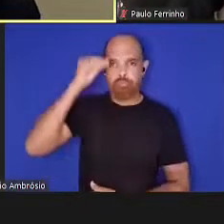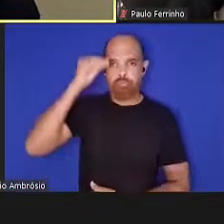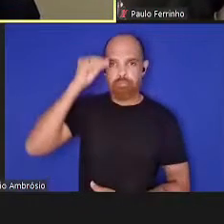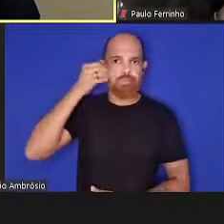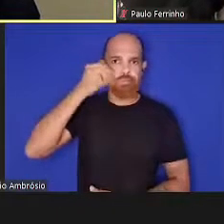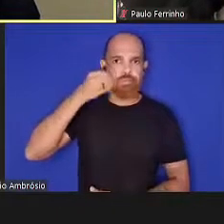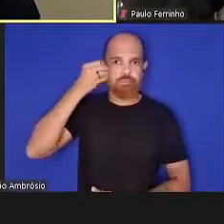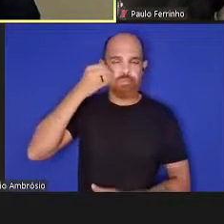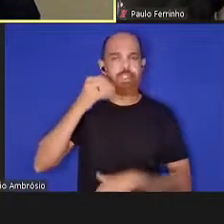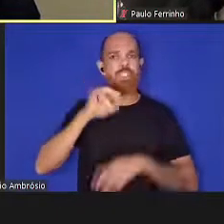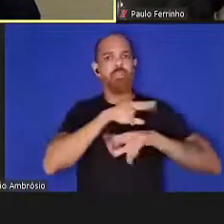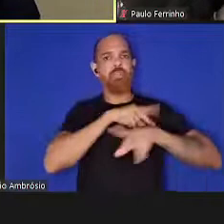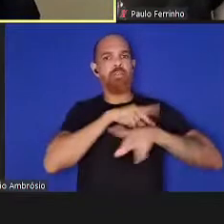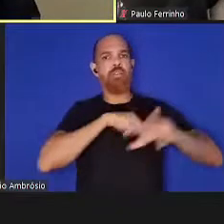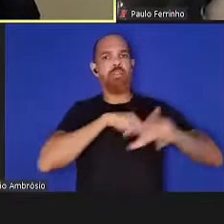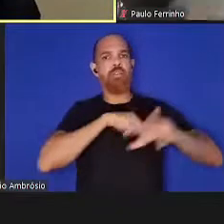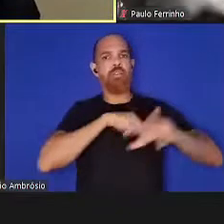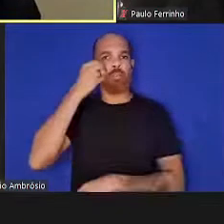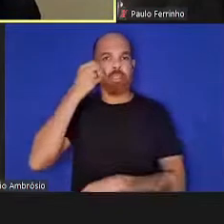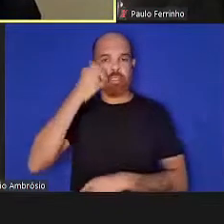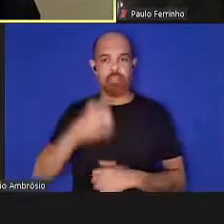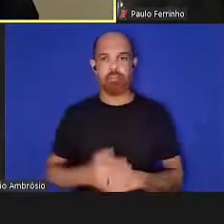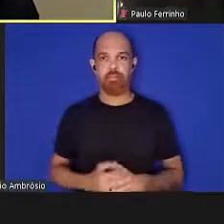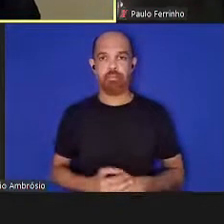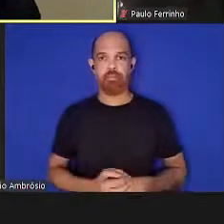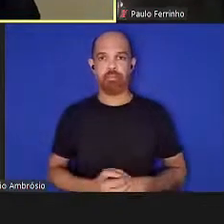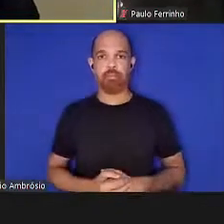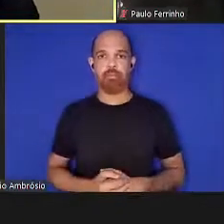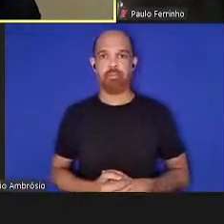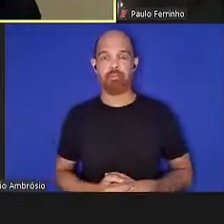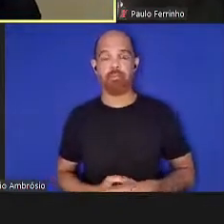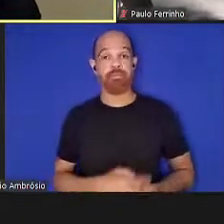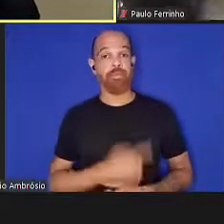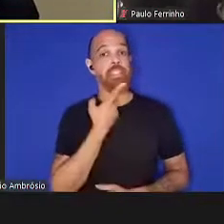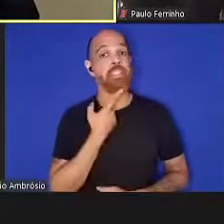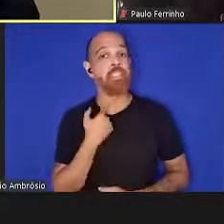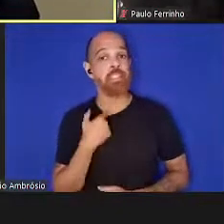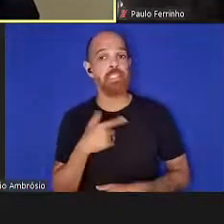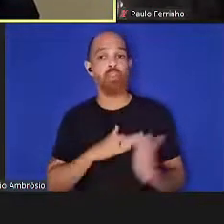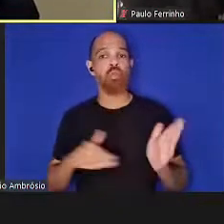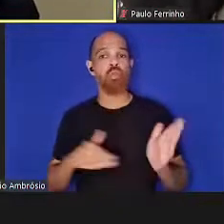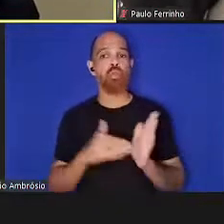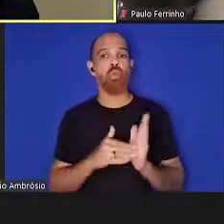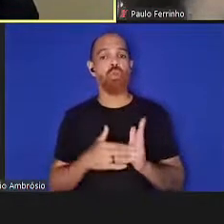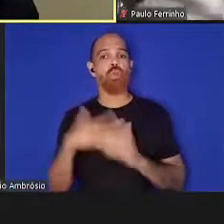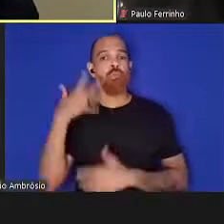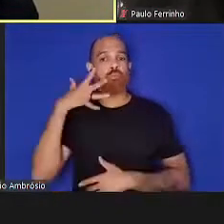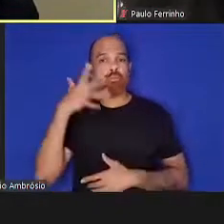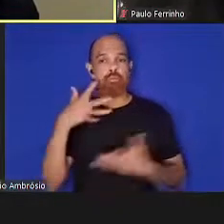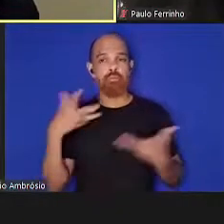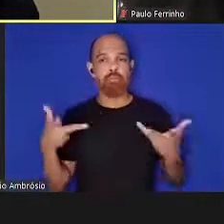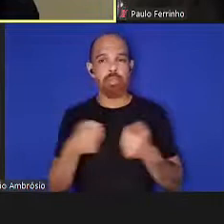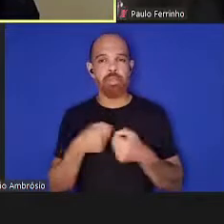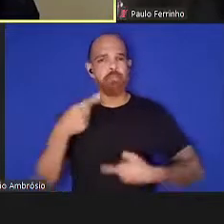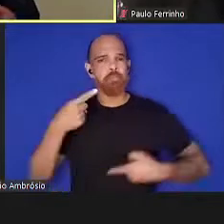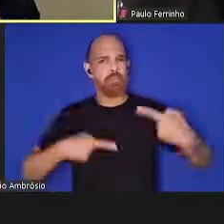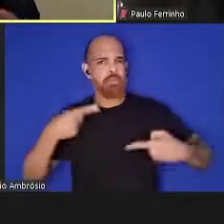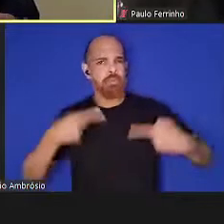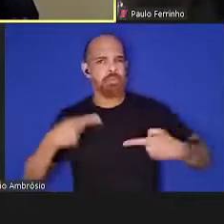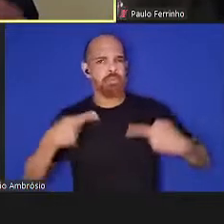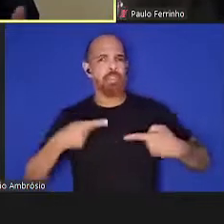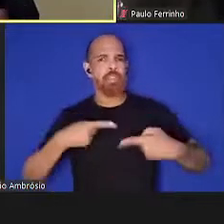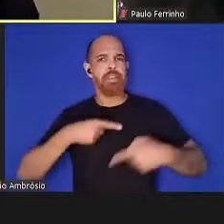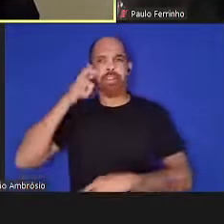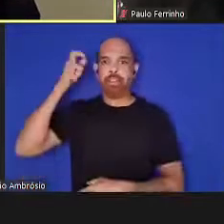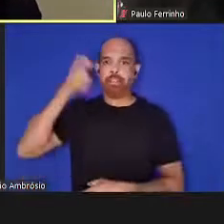experiências do consórcio. Resta-me desejar a todos um evento para o FICO, com discussões interessantes, que com